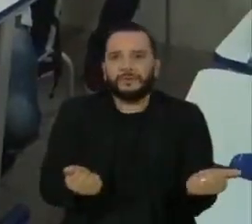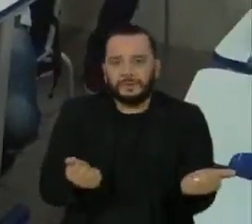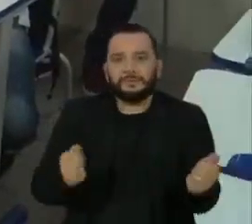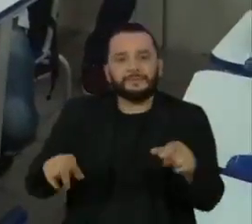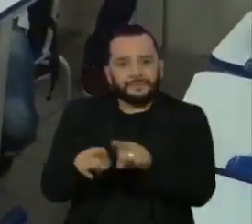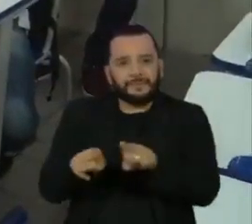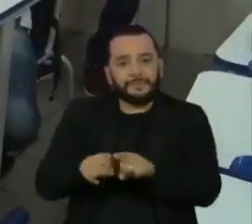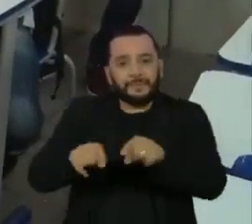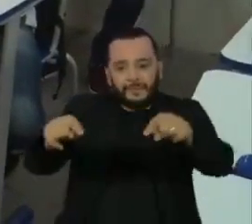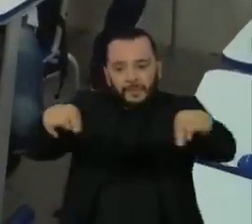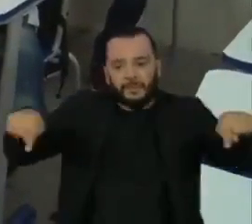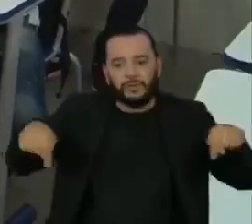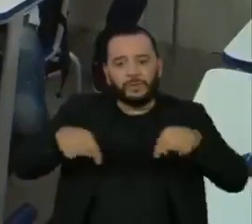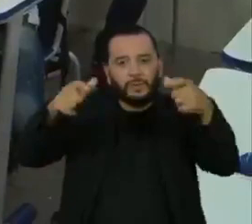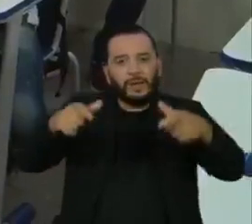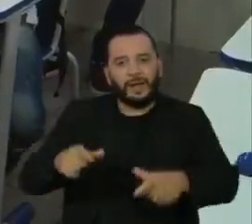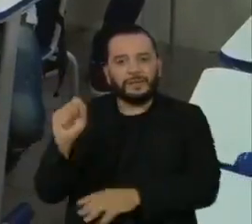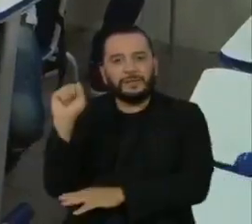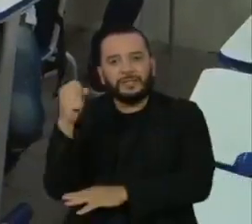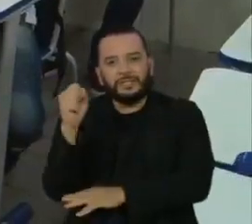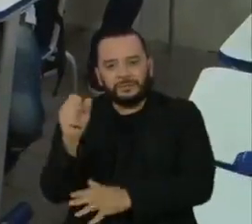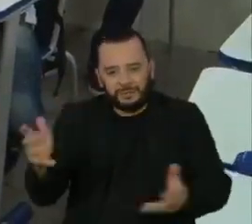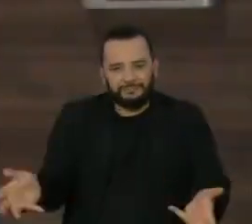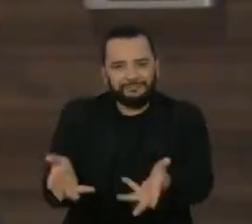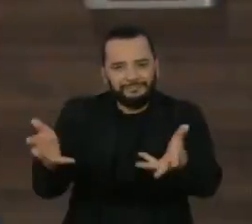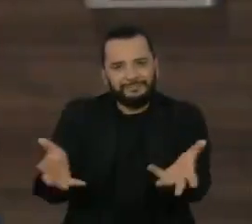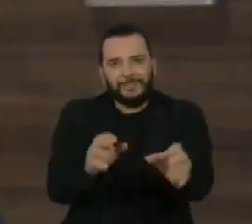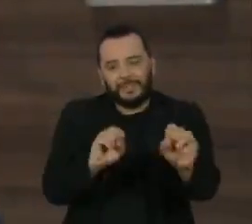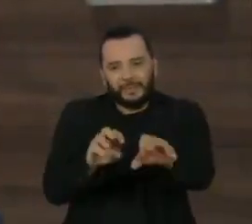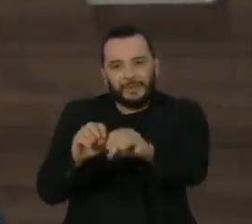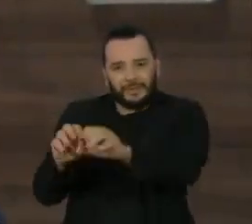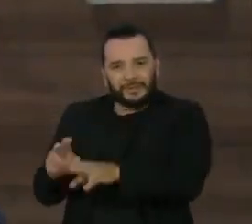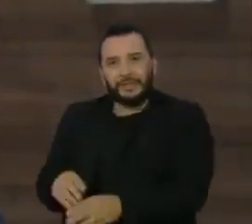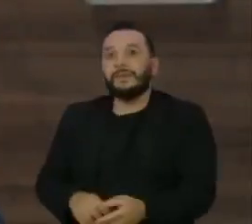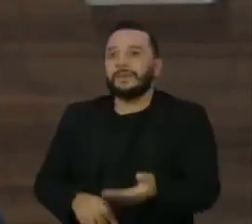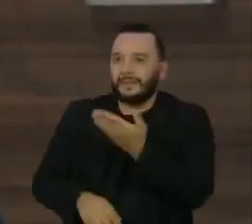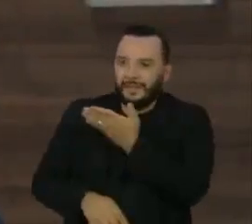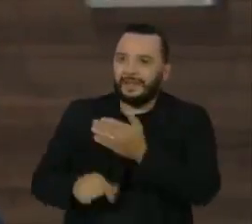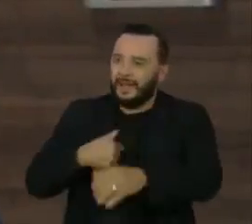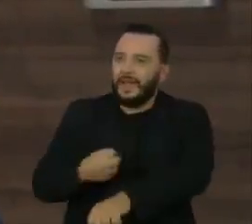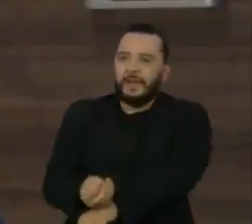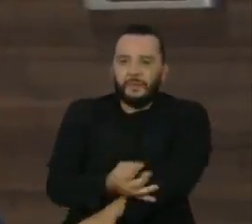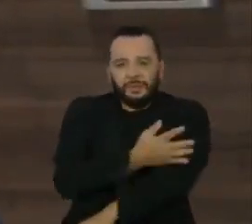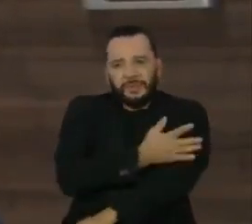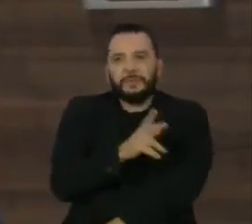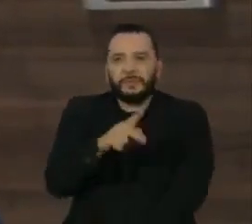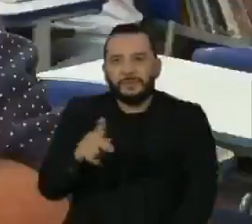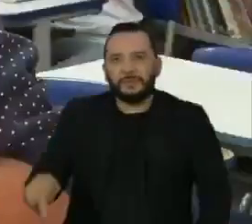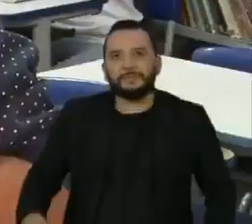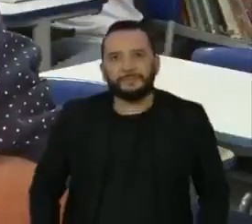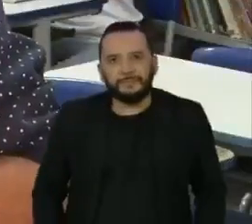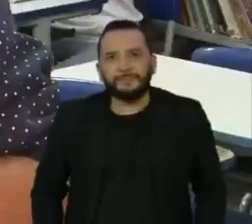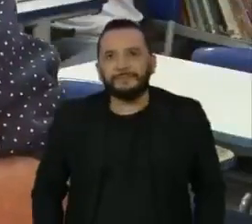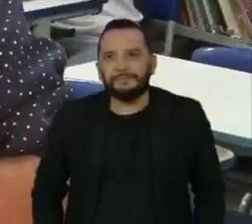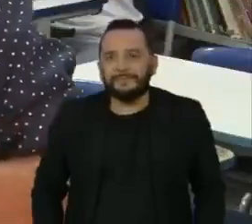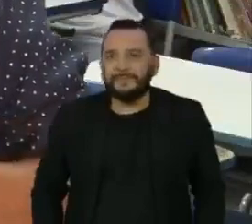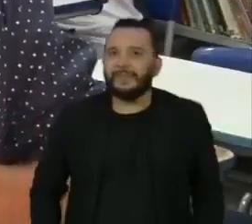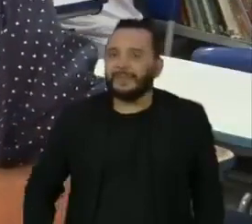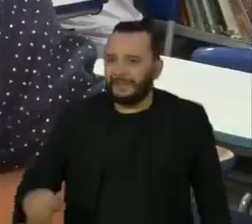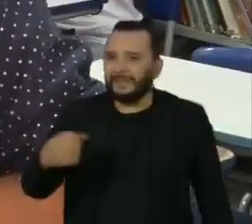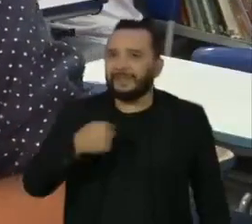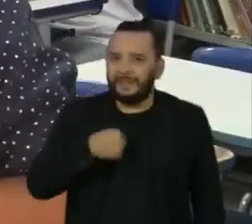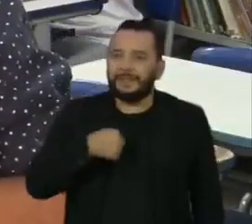pequeno município segipano através da educação é motivo de emoção para o professor. É que eu sou